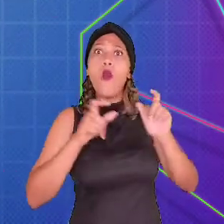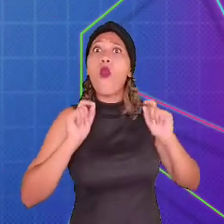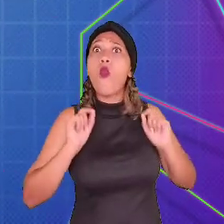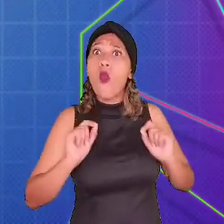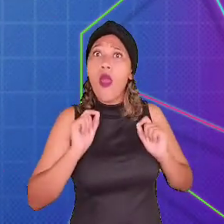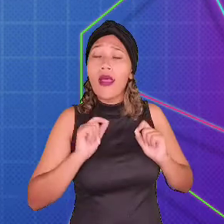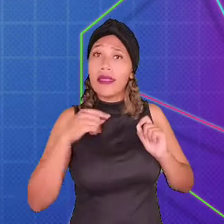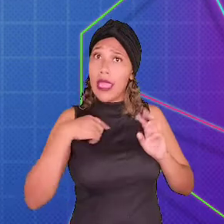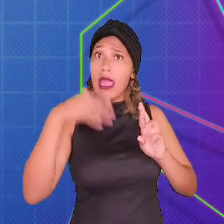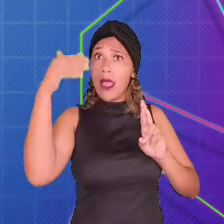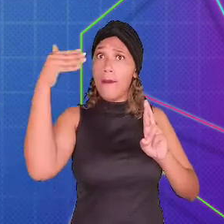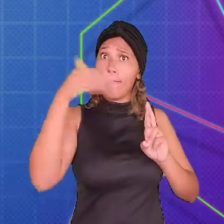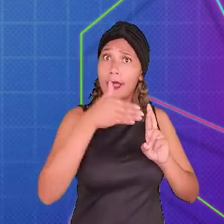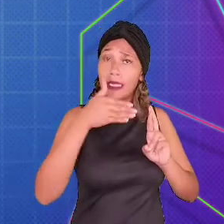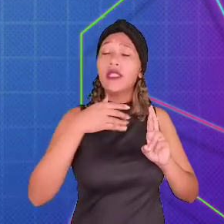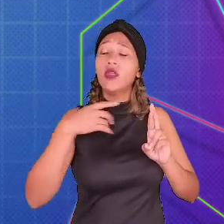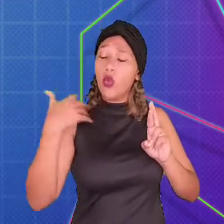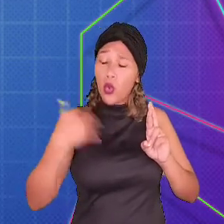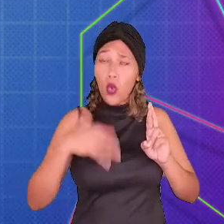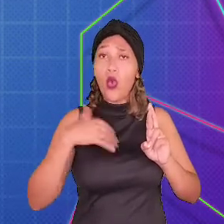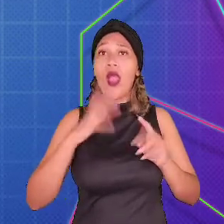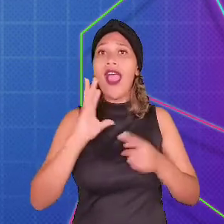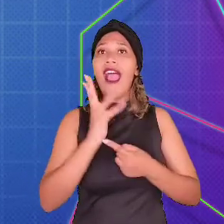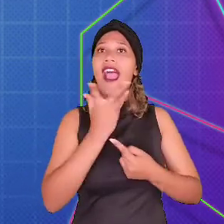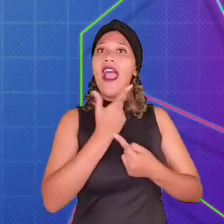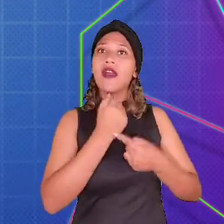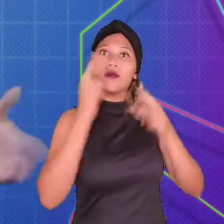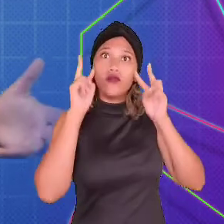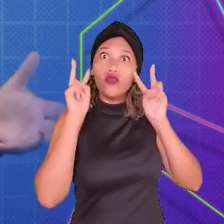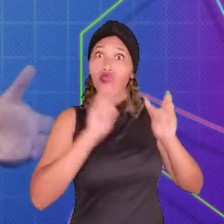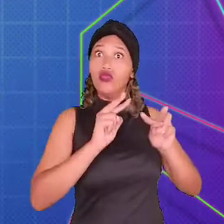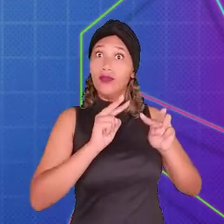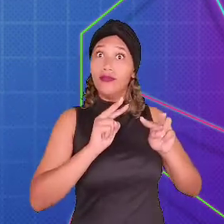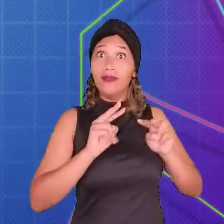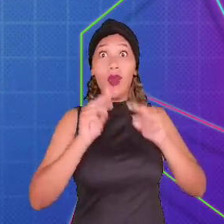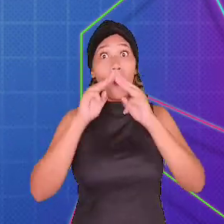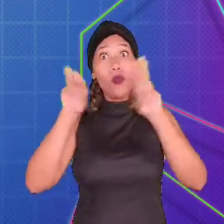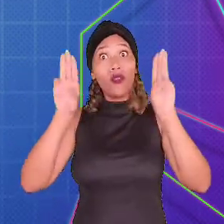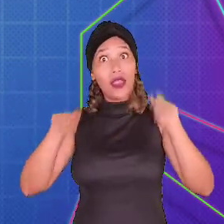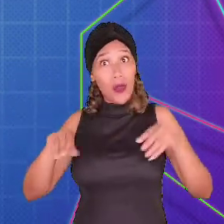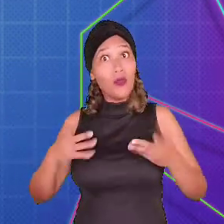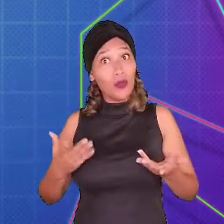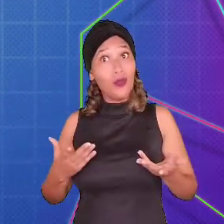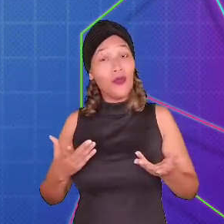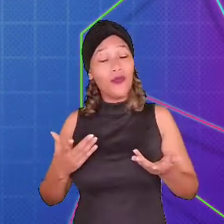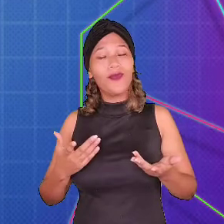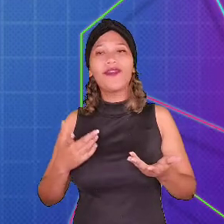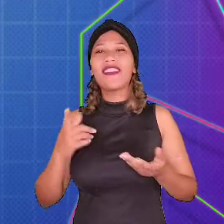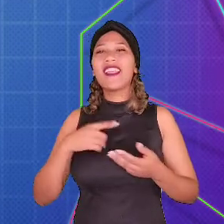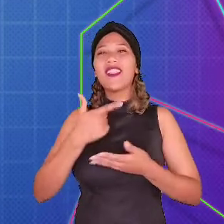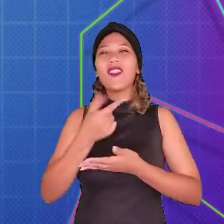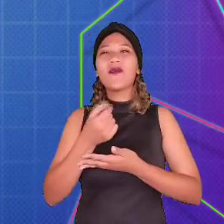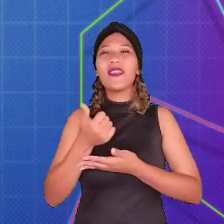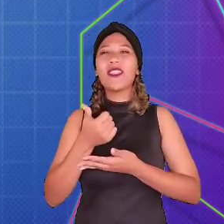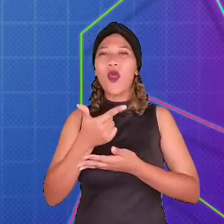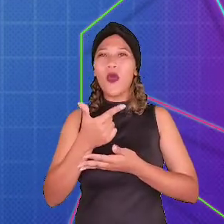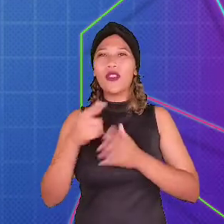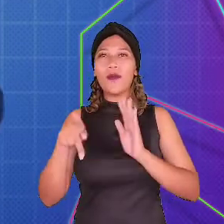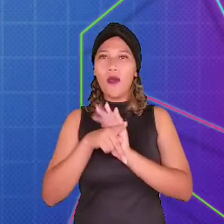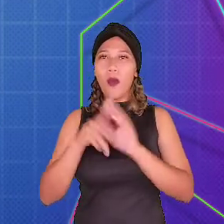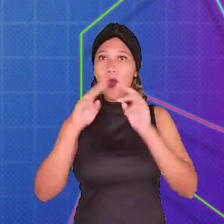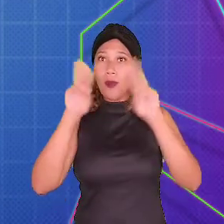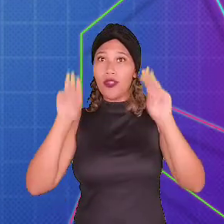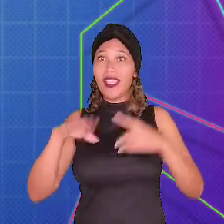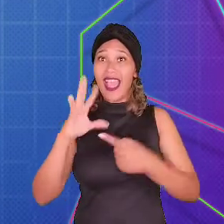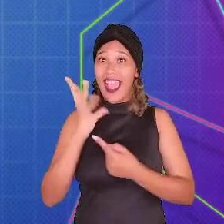lugar que representa e abre espaço para a arte ser vista. O museu. Nos Estados Unidos, em 2012, no